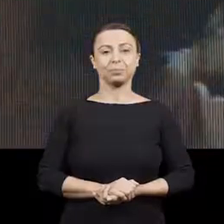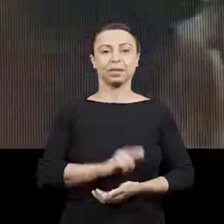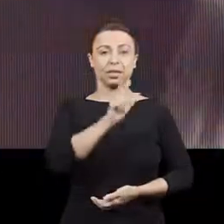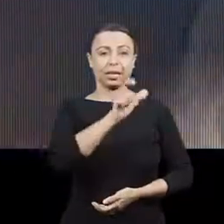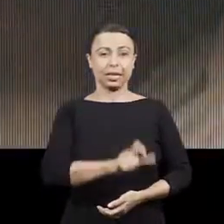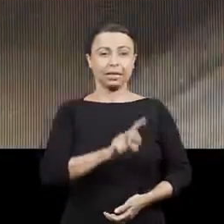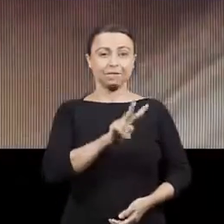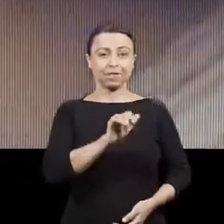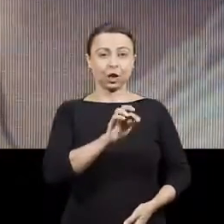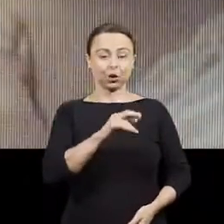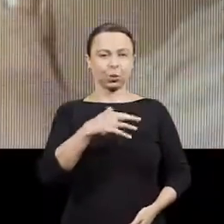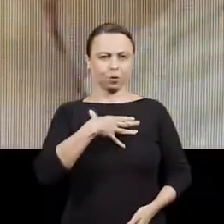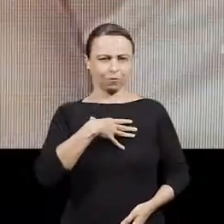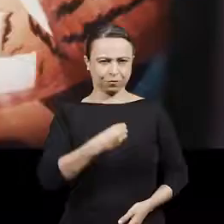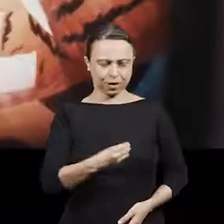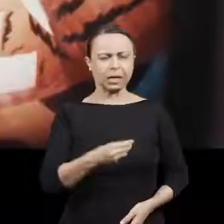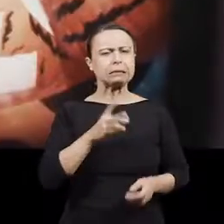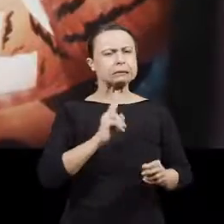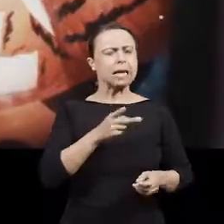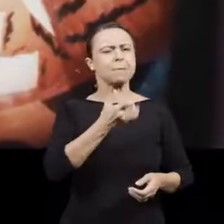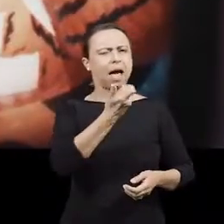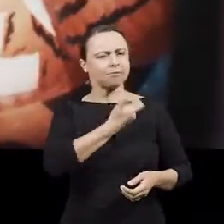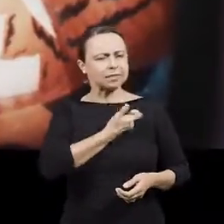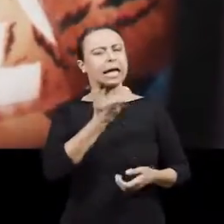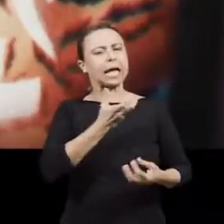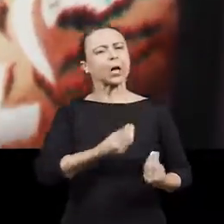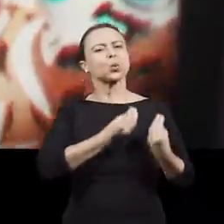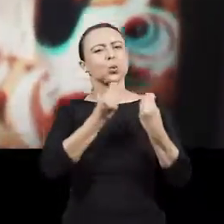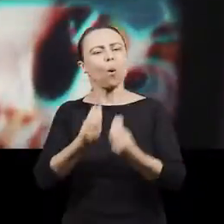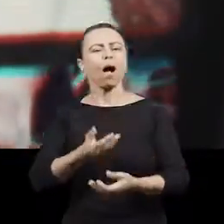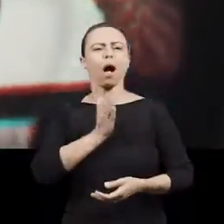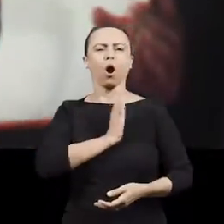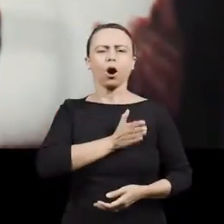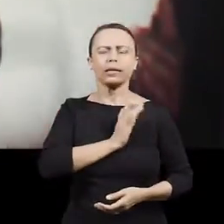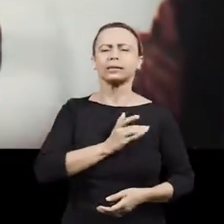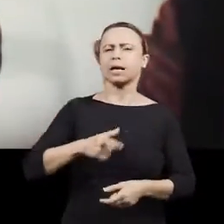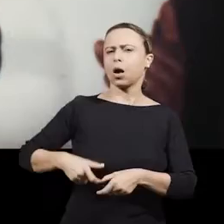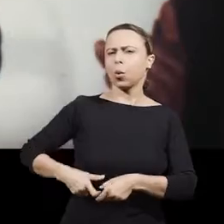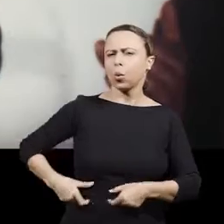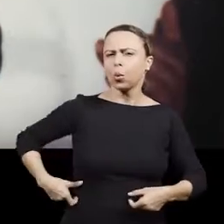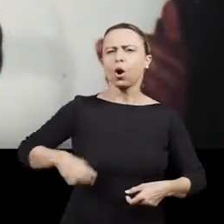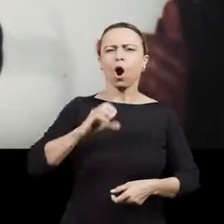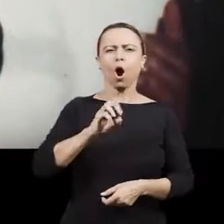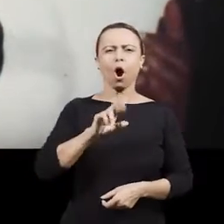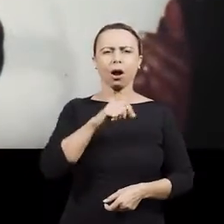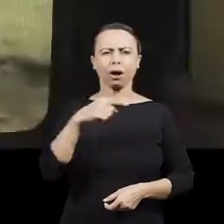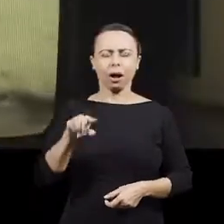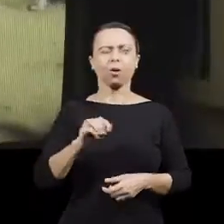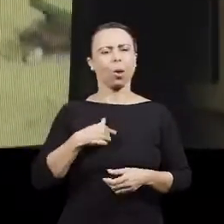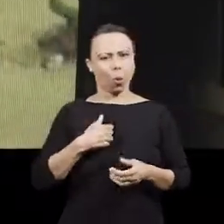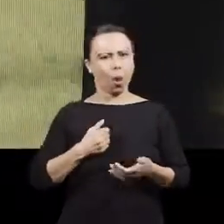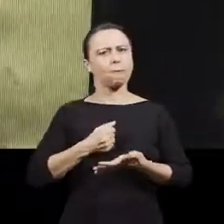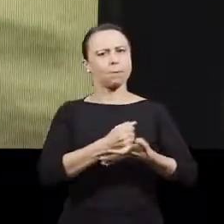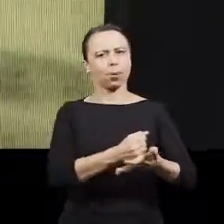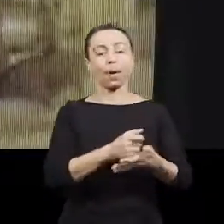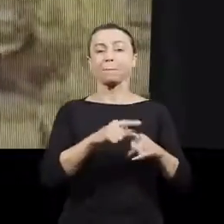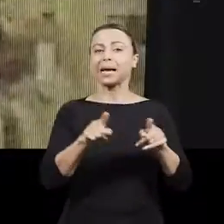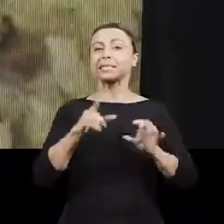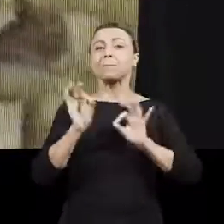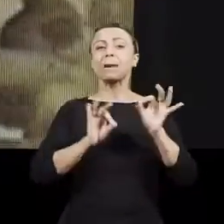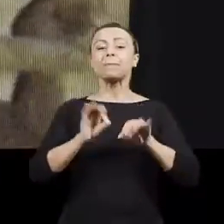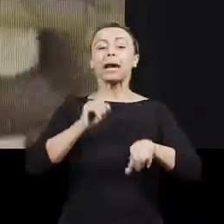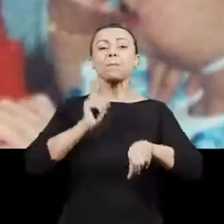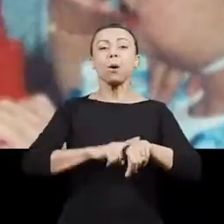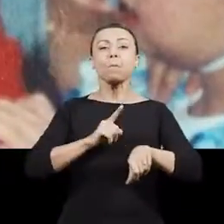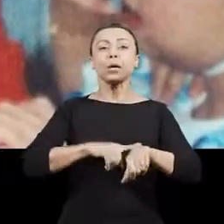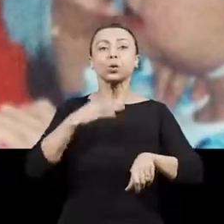O Vitor sempre falava que queria ser doador de órgãos, e eu apoiava. Nada prepara a